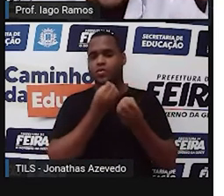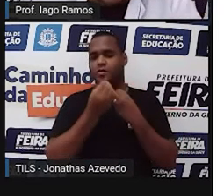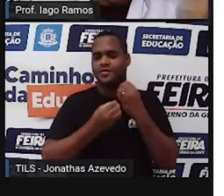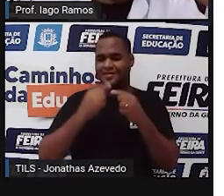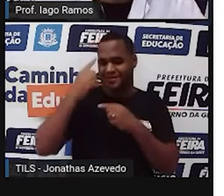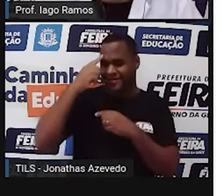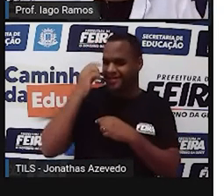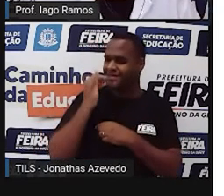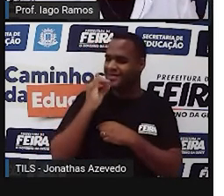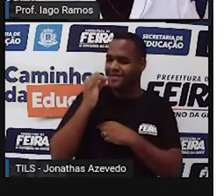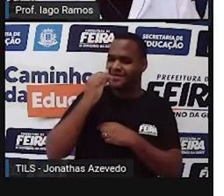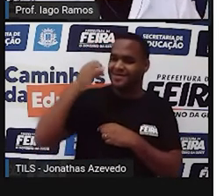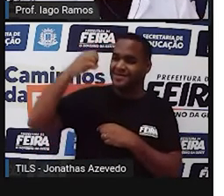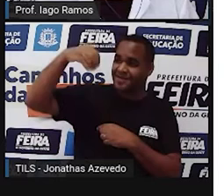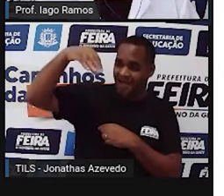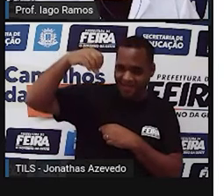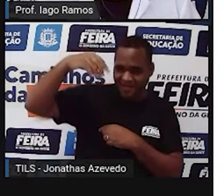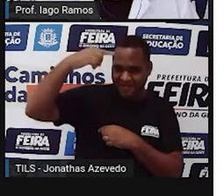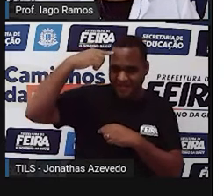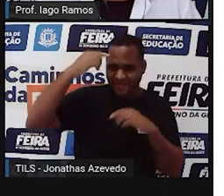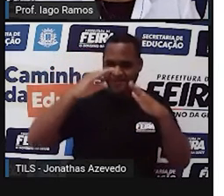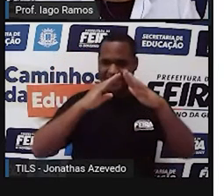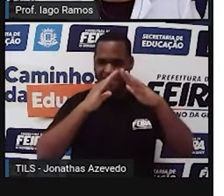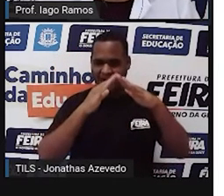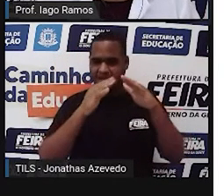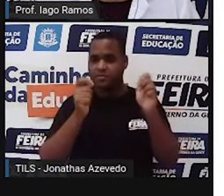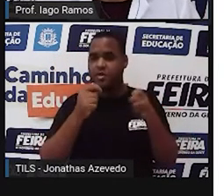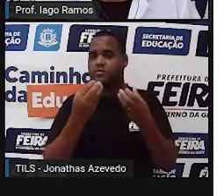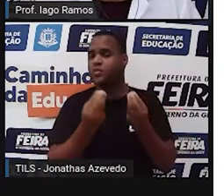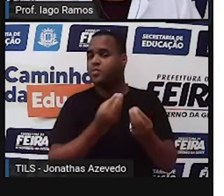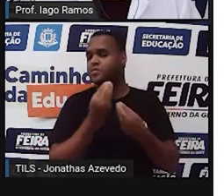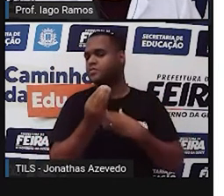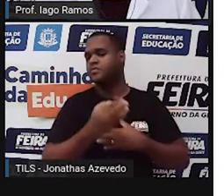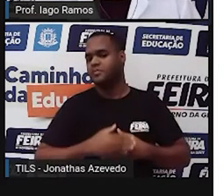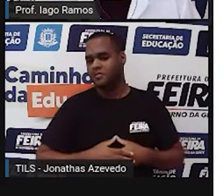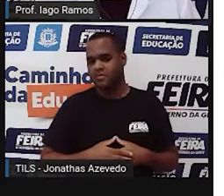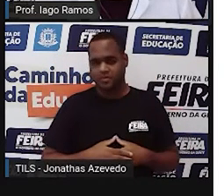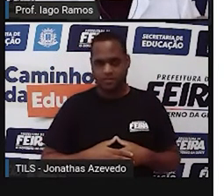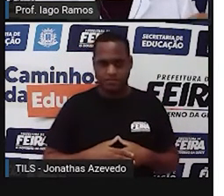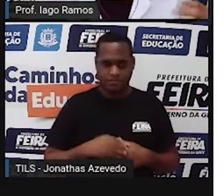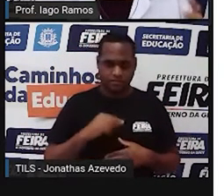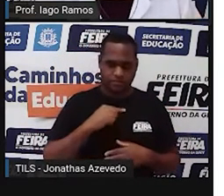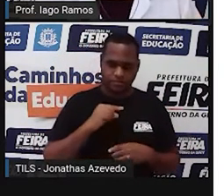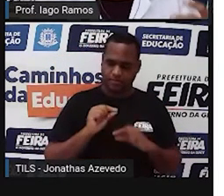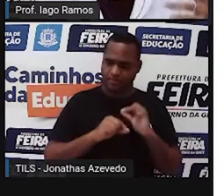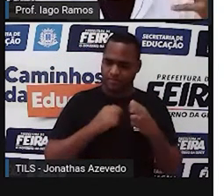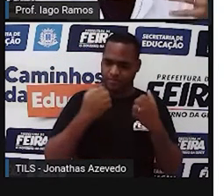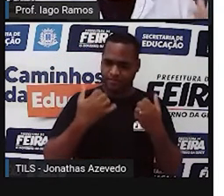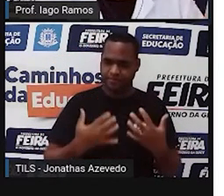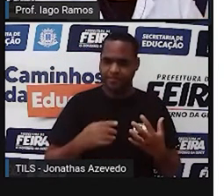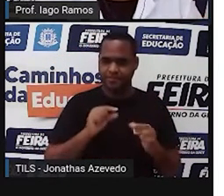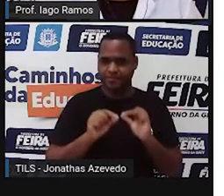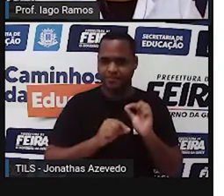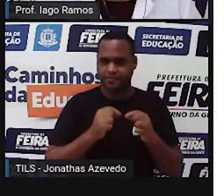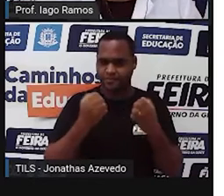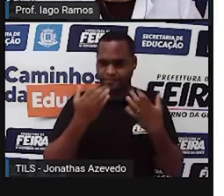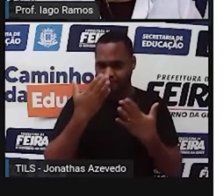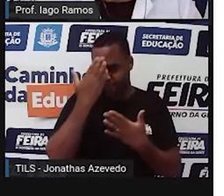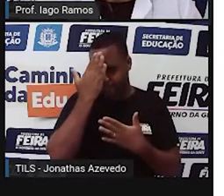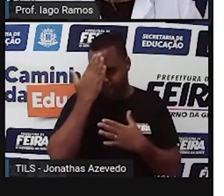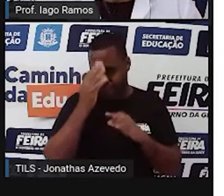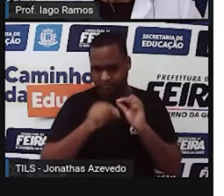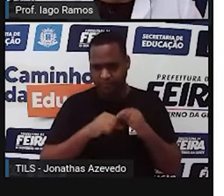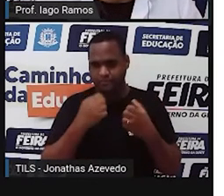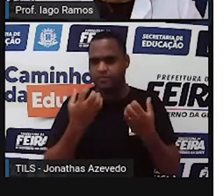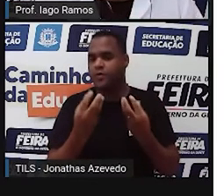é produzida essa energia elétrica que chega na sua casa? De onde é que sai? Como é que ela é produzida? Como ela é feita?